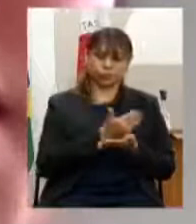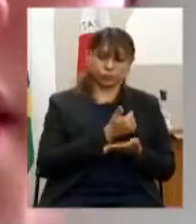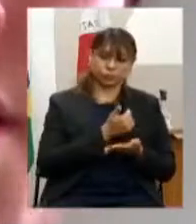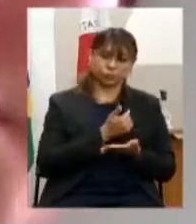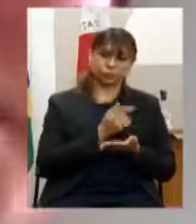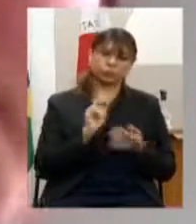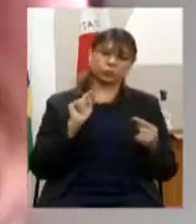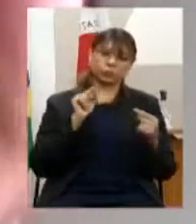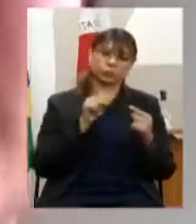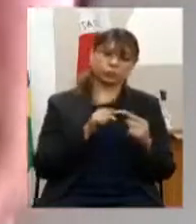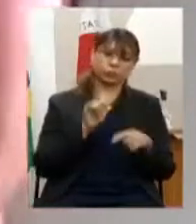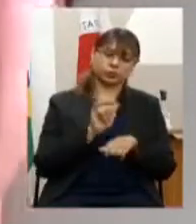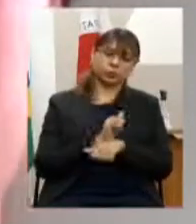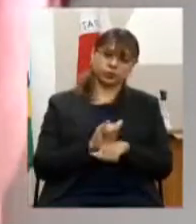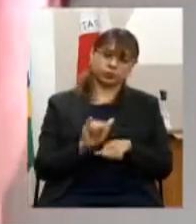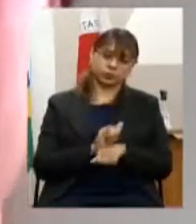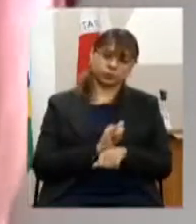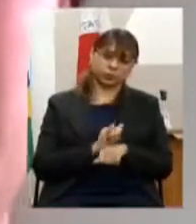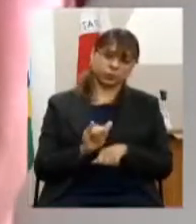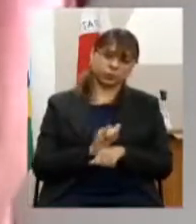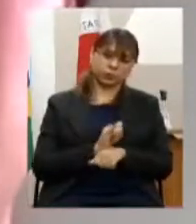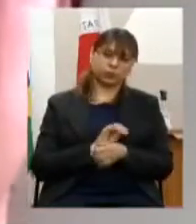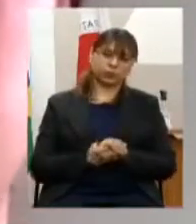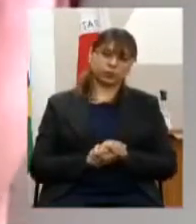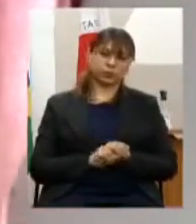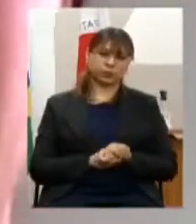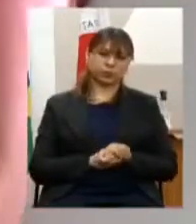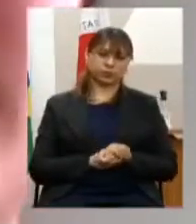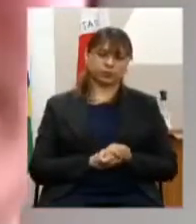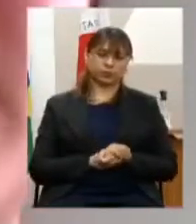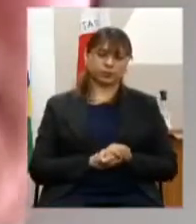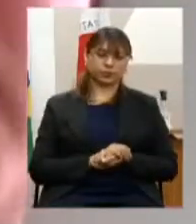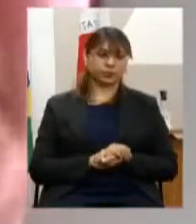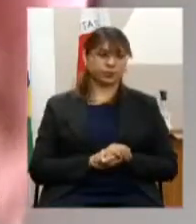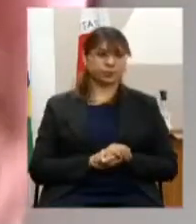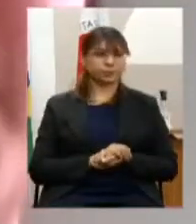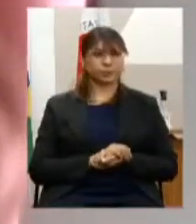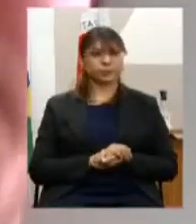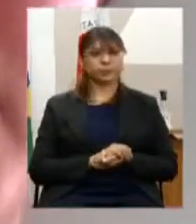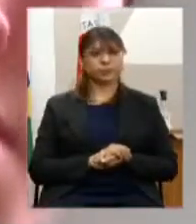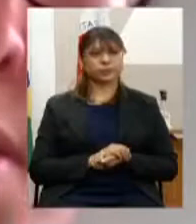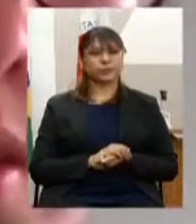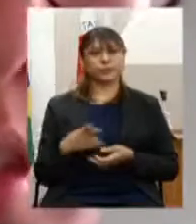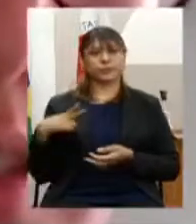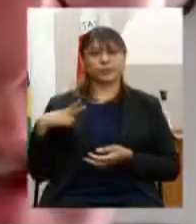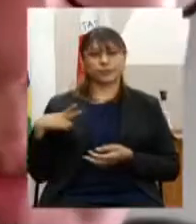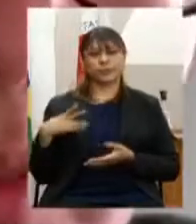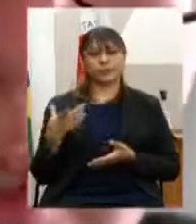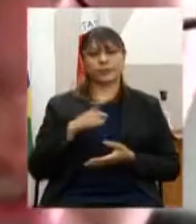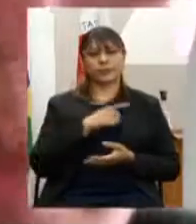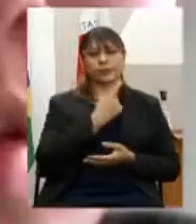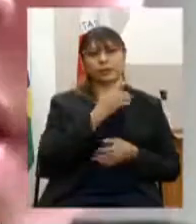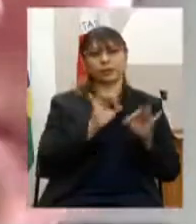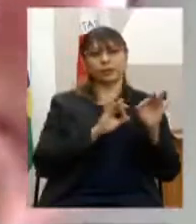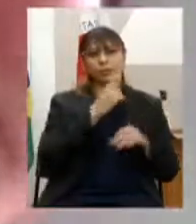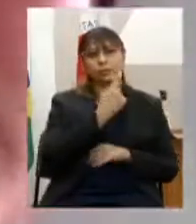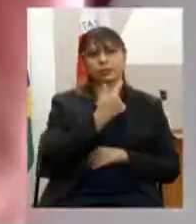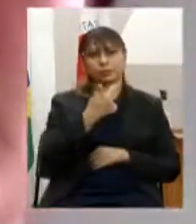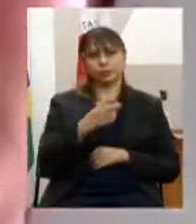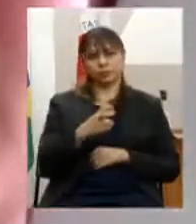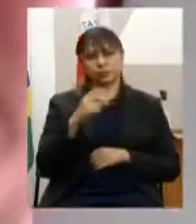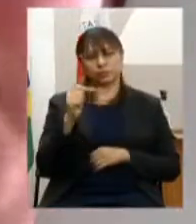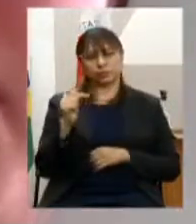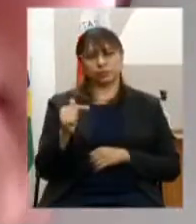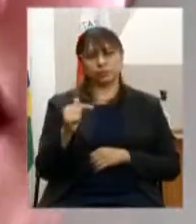estratégico desestatizar e estabelecer parcerias com o setor privado vinculado ao programa 157 políticas estadual de atenção